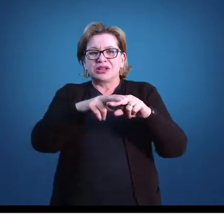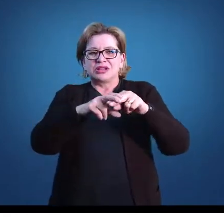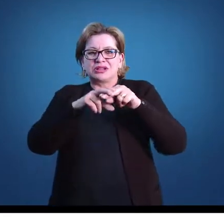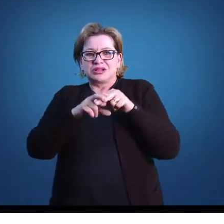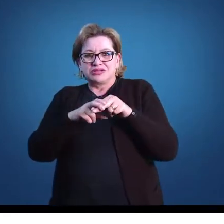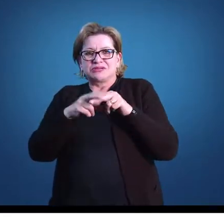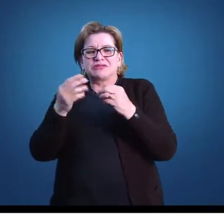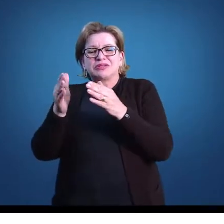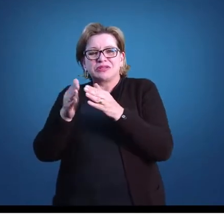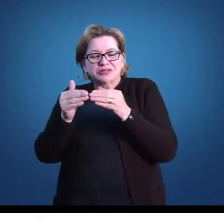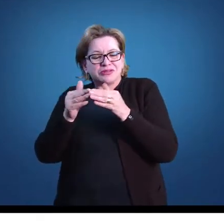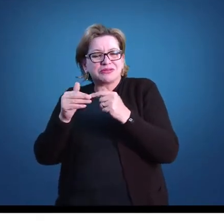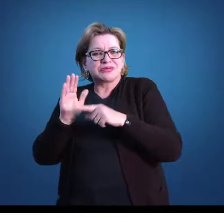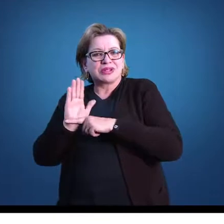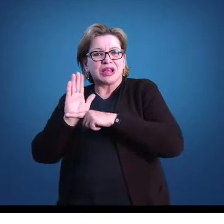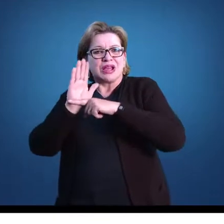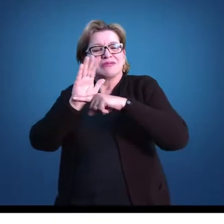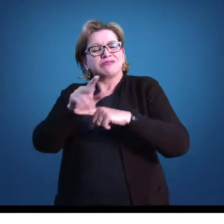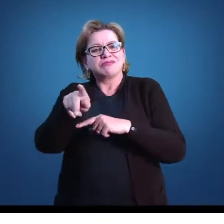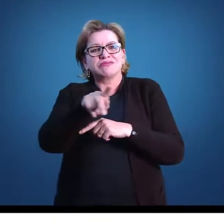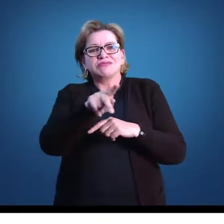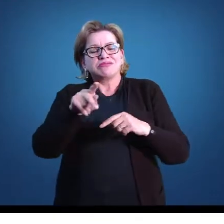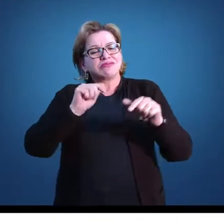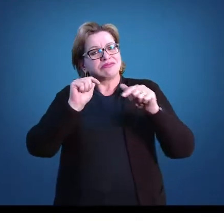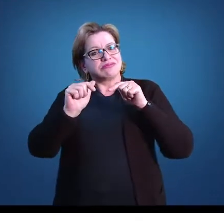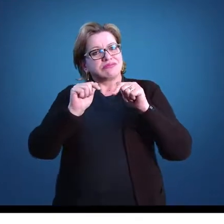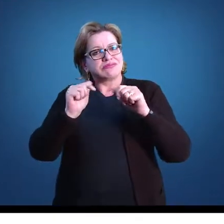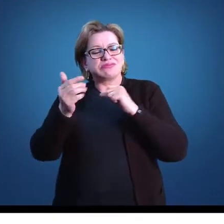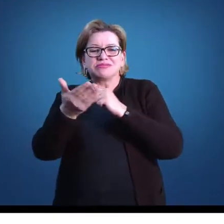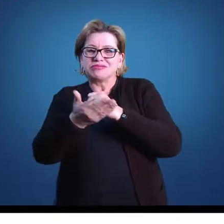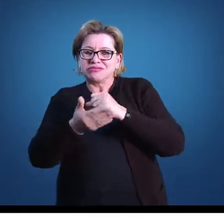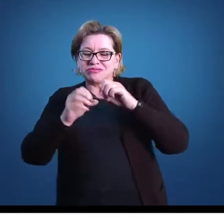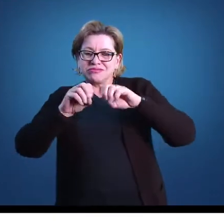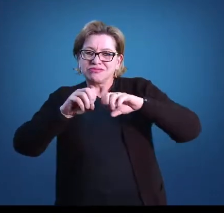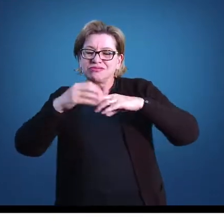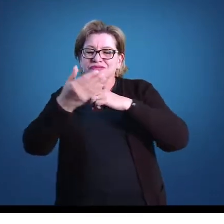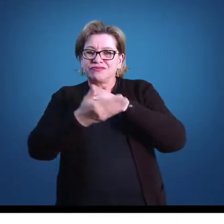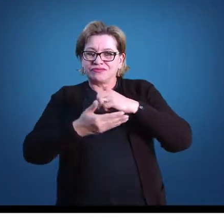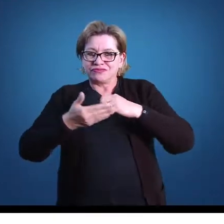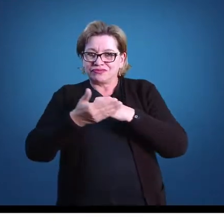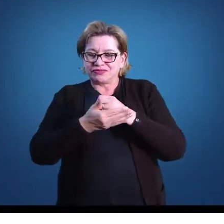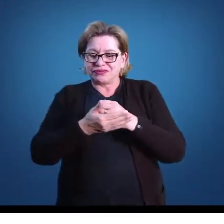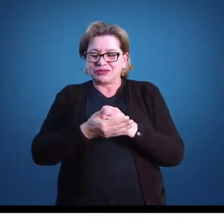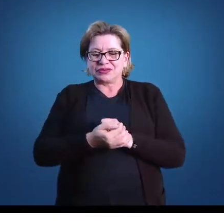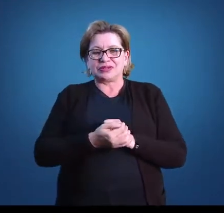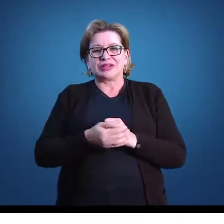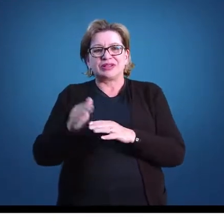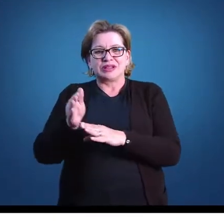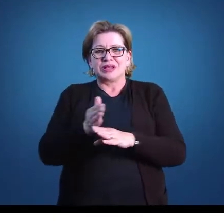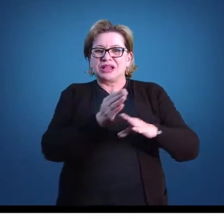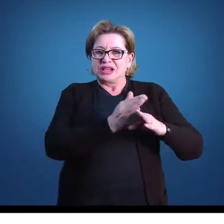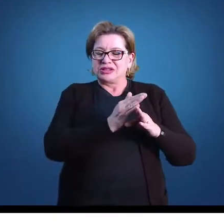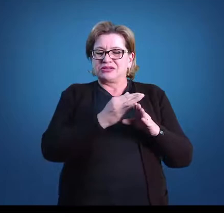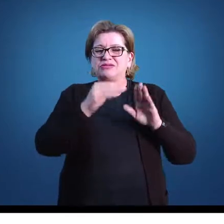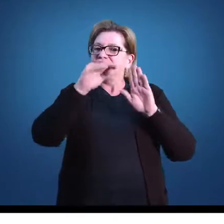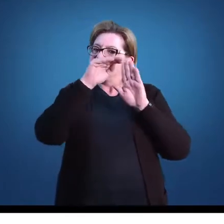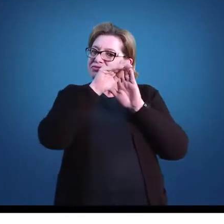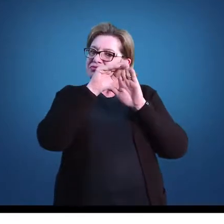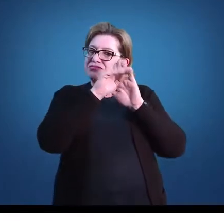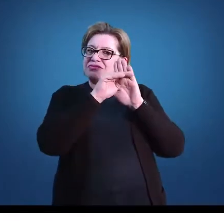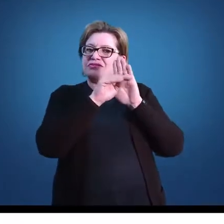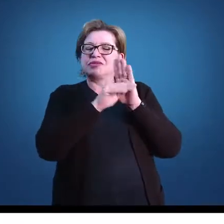professoras que atuam com a Educação Física na Educação Básica. Em relação ao planejamento, nós vimos ao longo da nossa